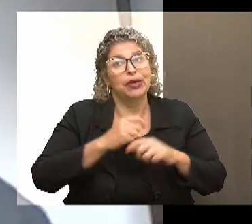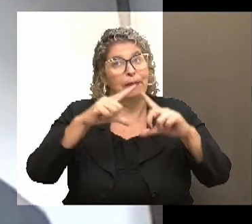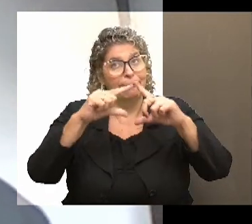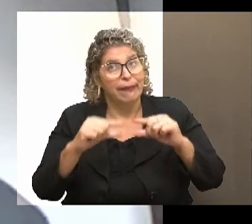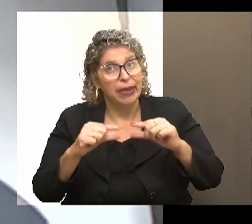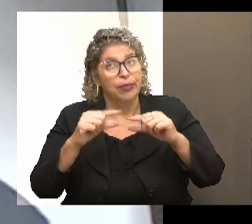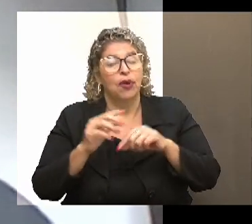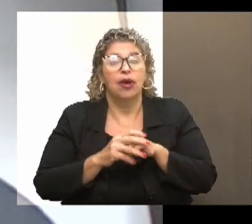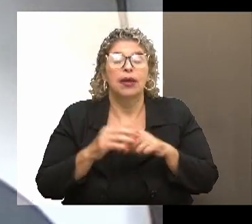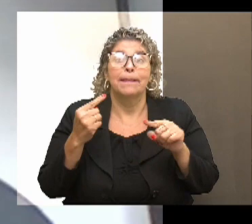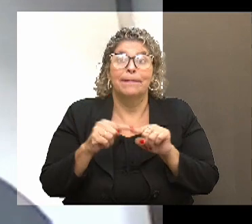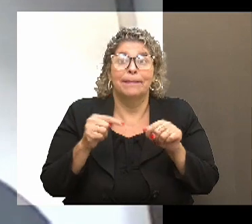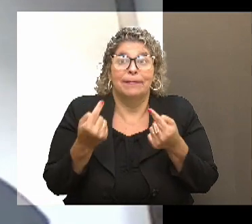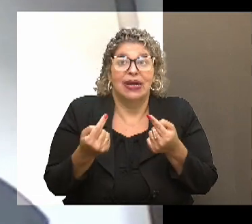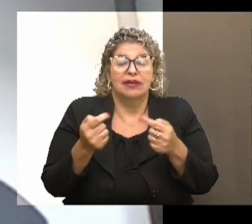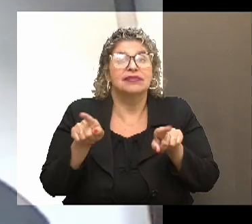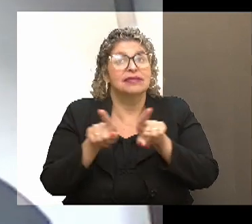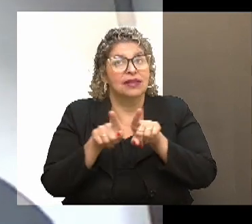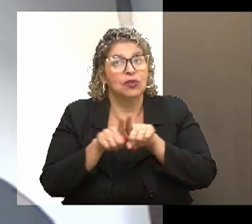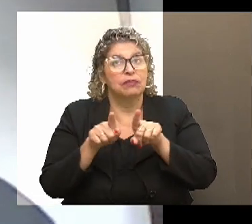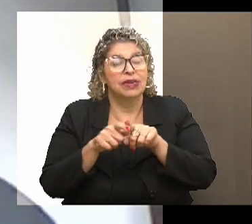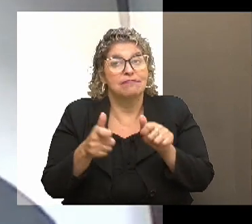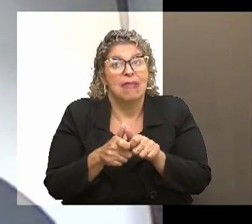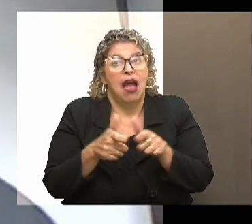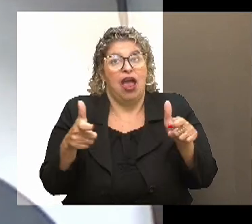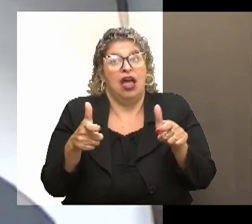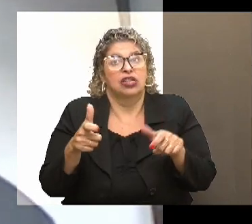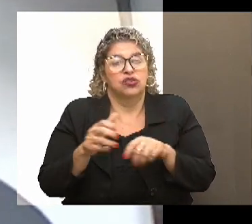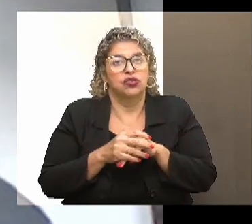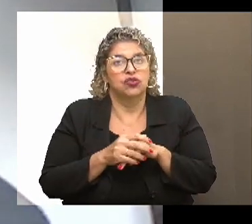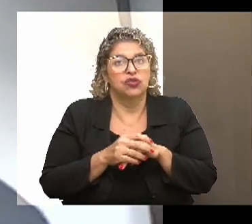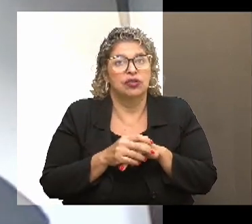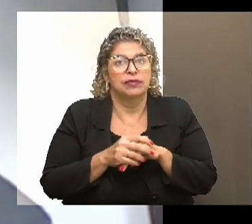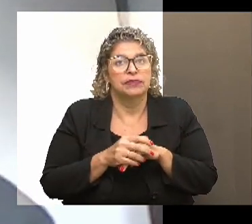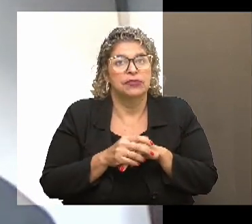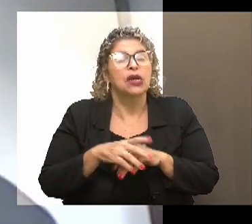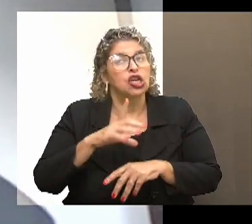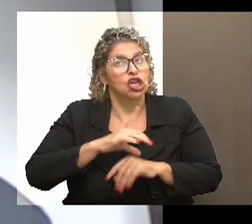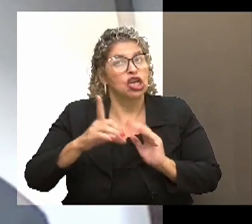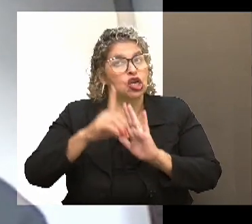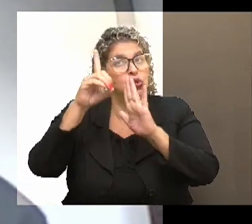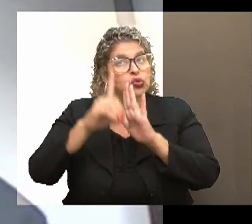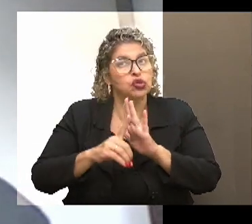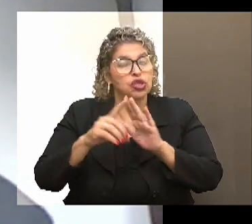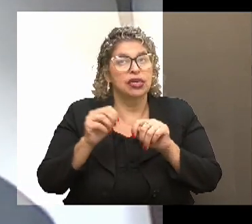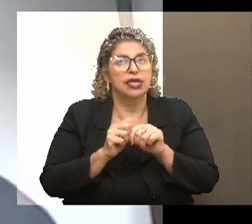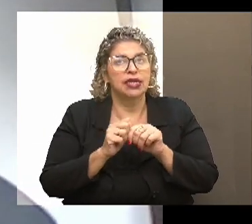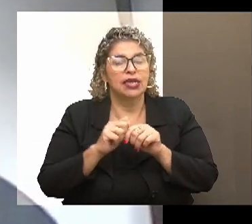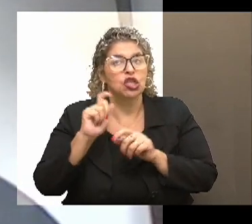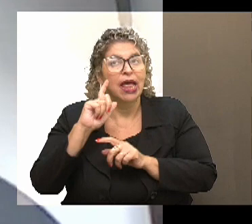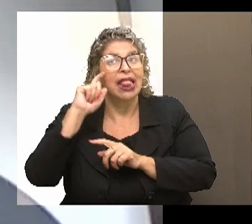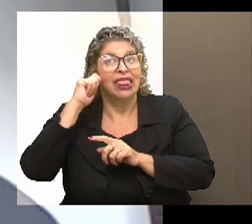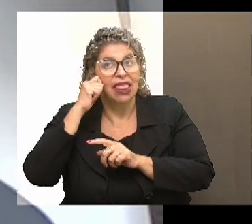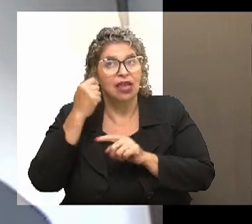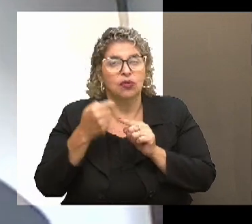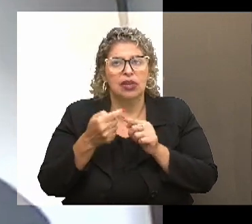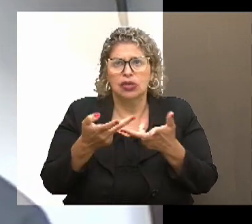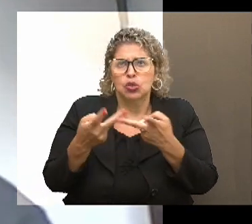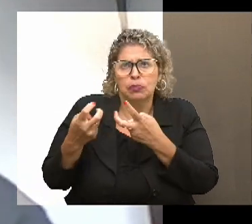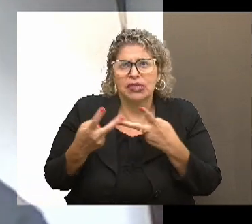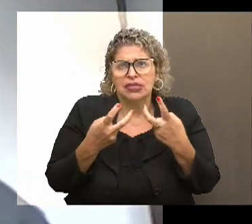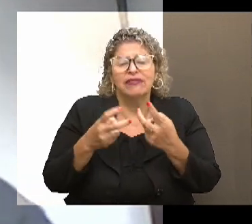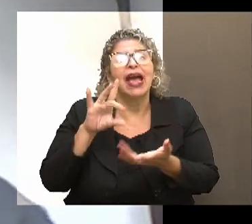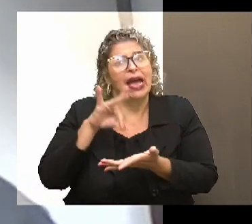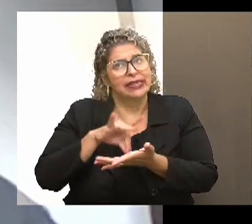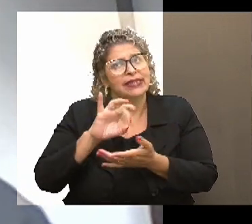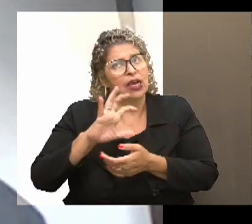deveria ser, mas eu acho que tem também uma grande, tem um termo do direito que a massa negra, a cifra negra, que a gente não vê o que